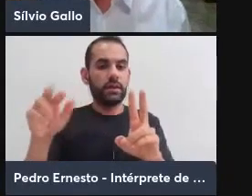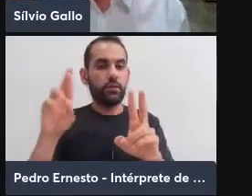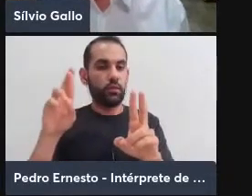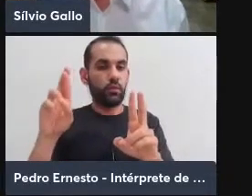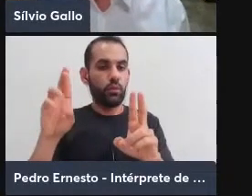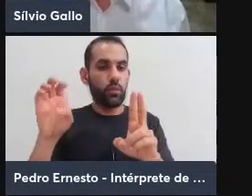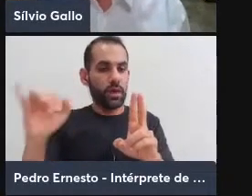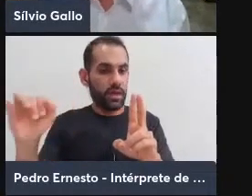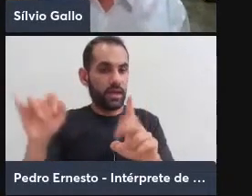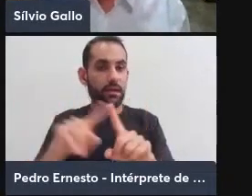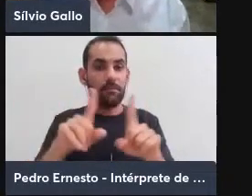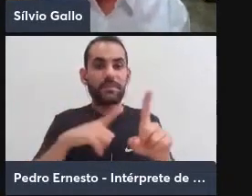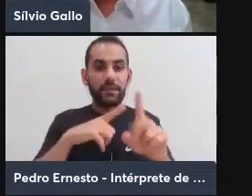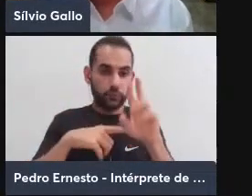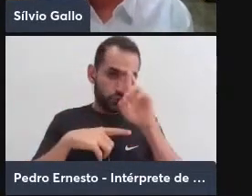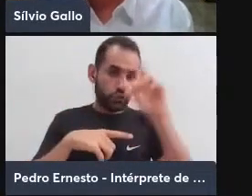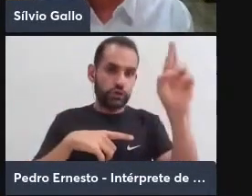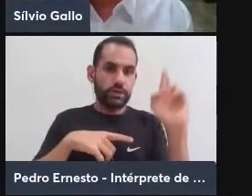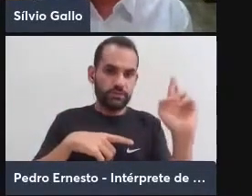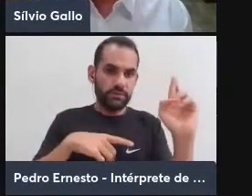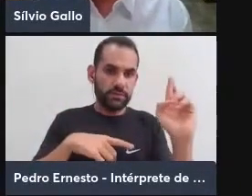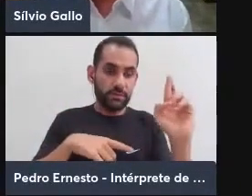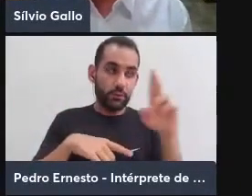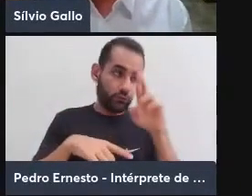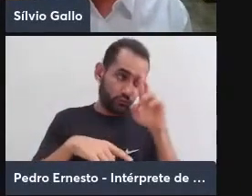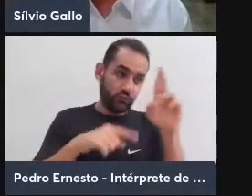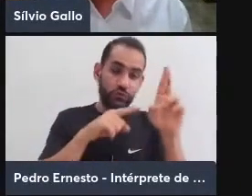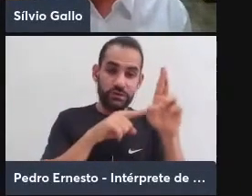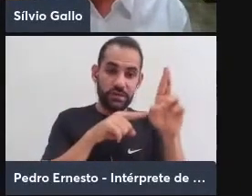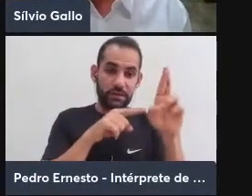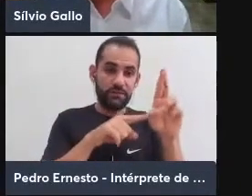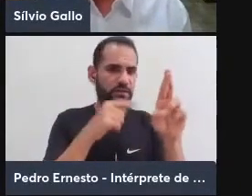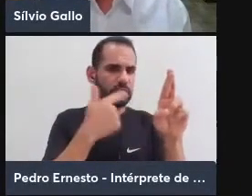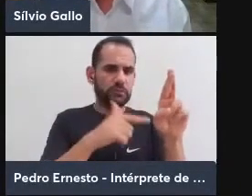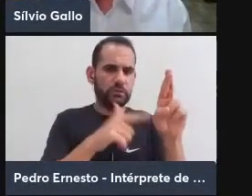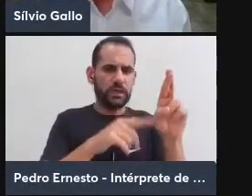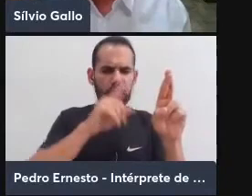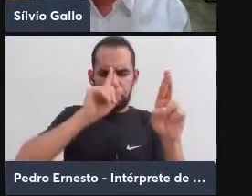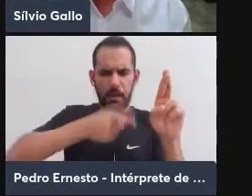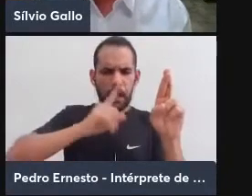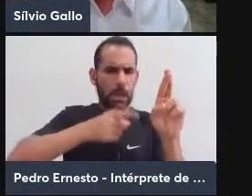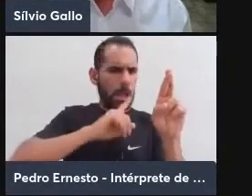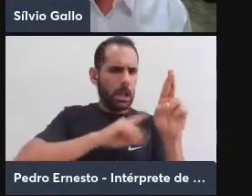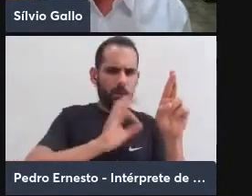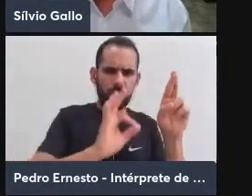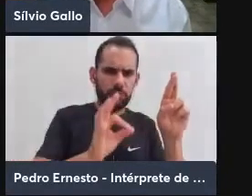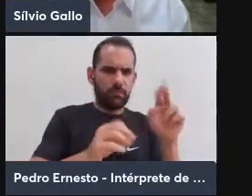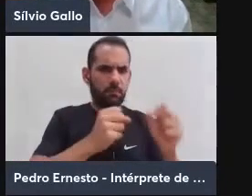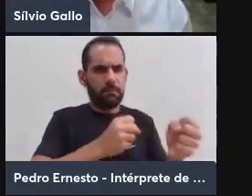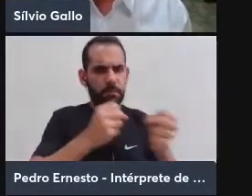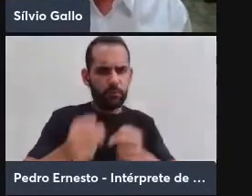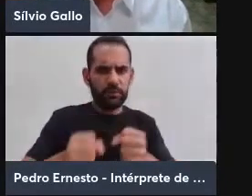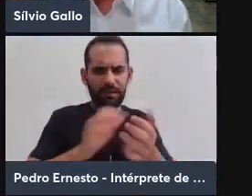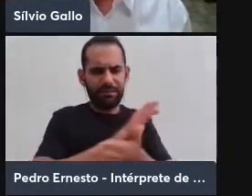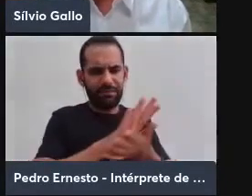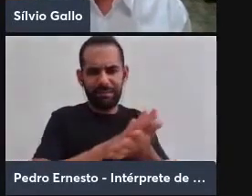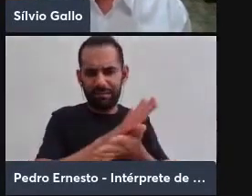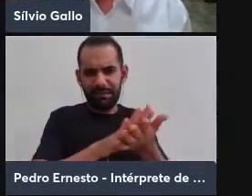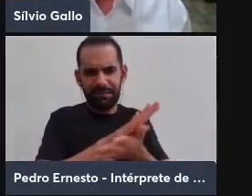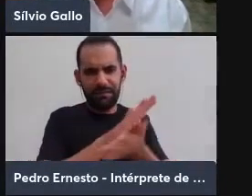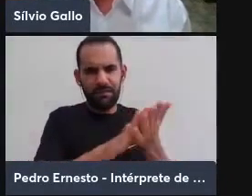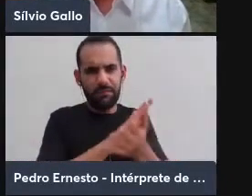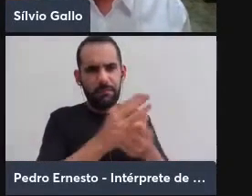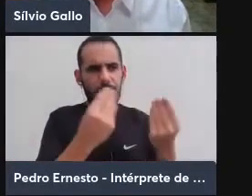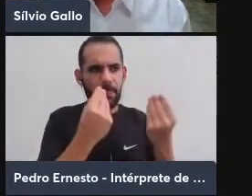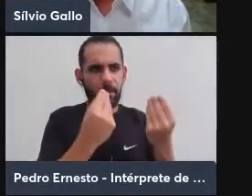significa? Simplesmente que o chefe não dispõe de nenhuma autoridade, de nenhum poder de coerção, de nenhum meio de